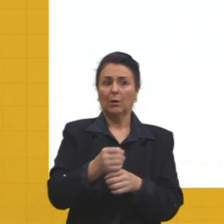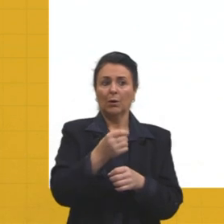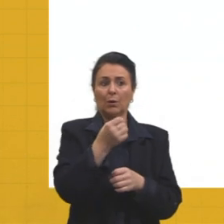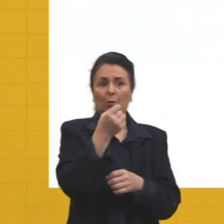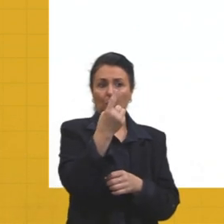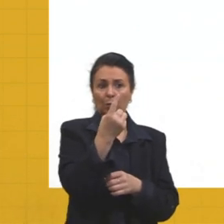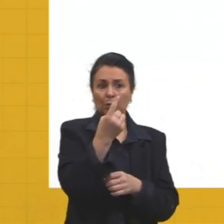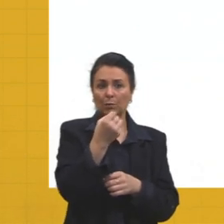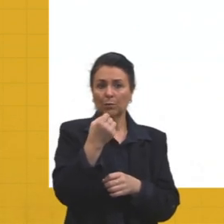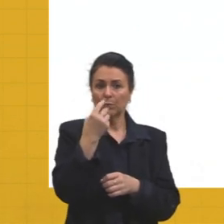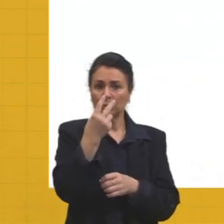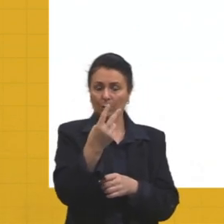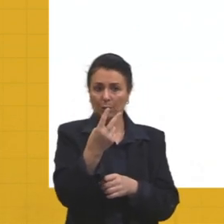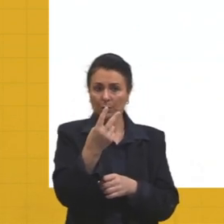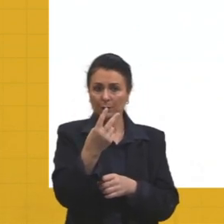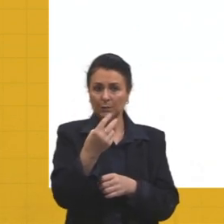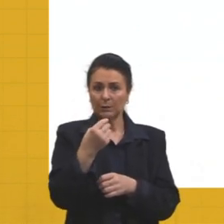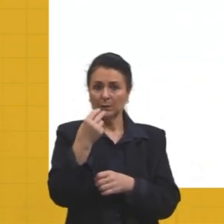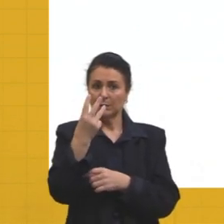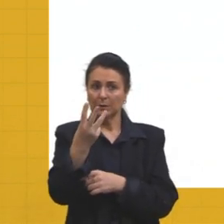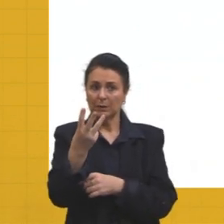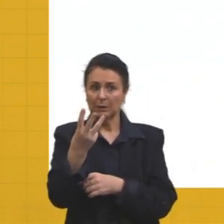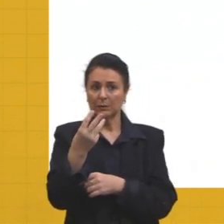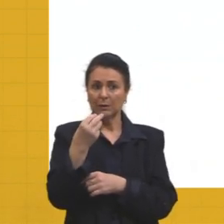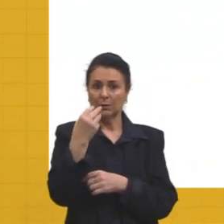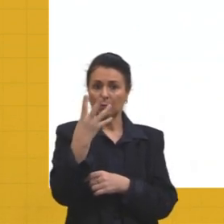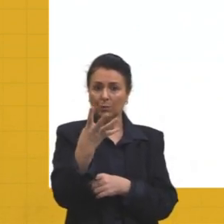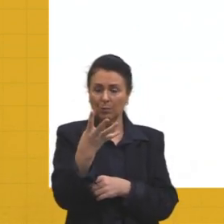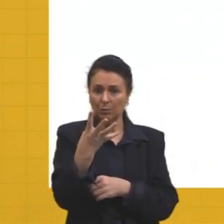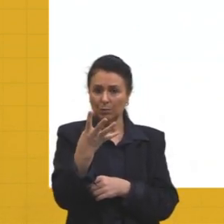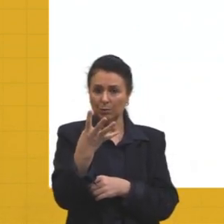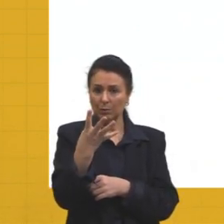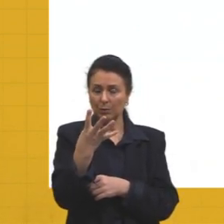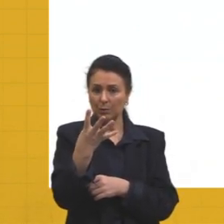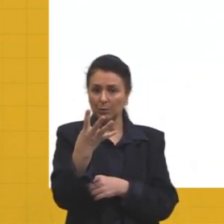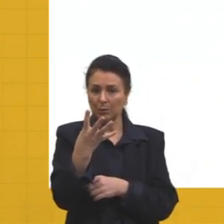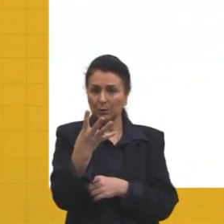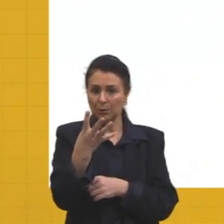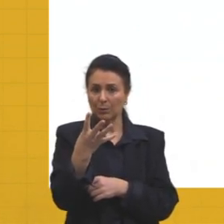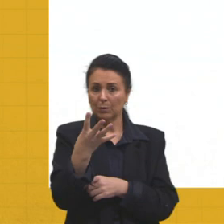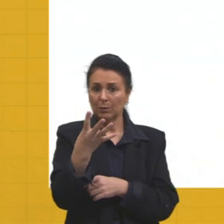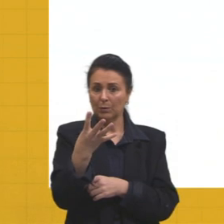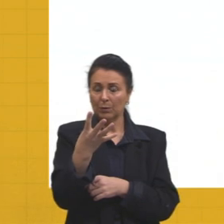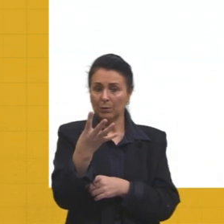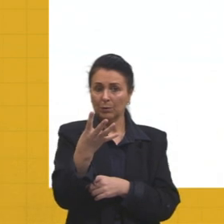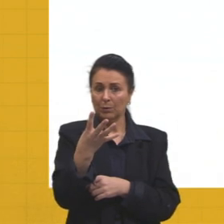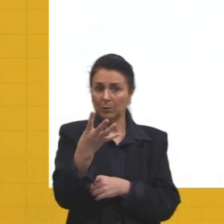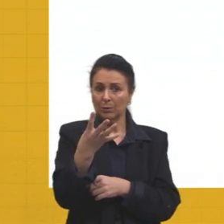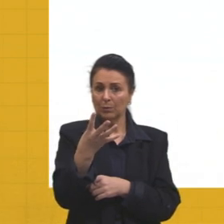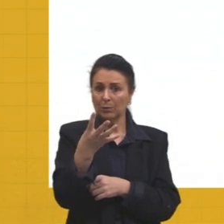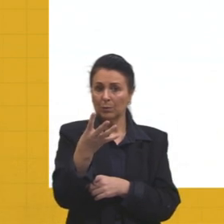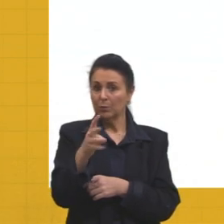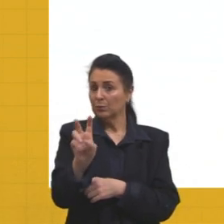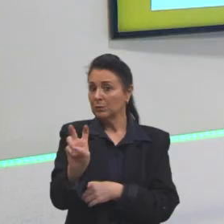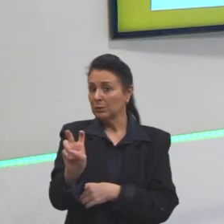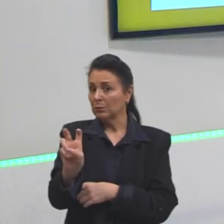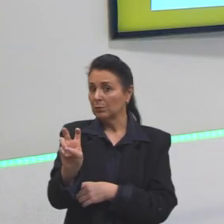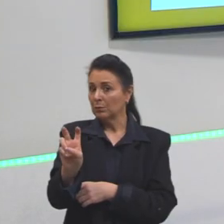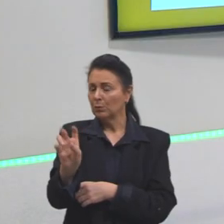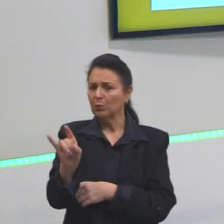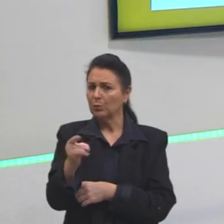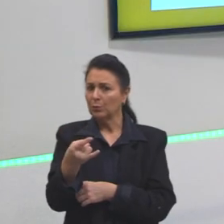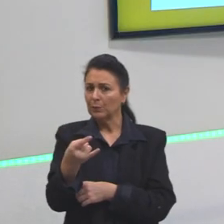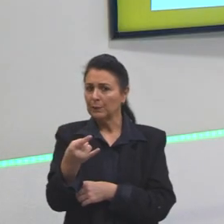2, C, 3, D, 4, ou E, 5.